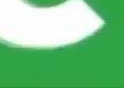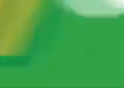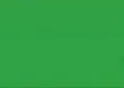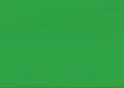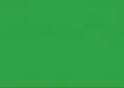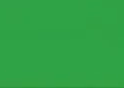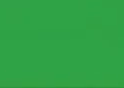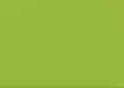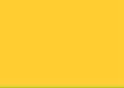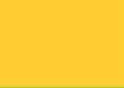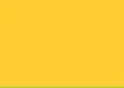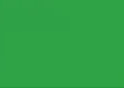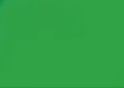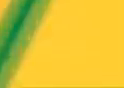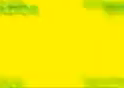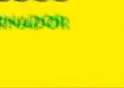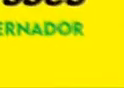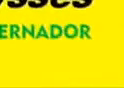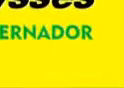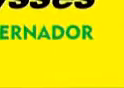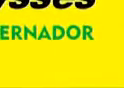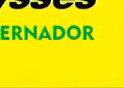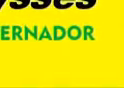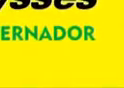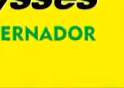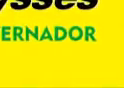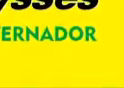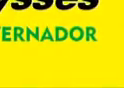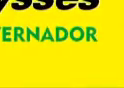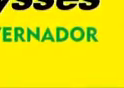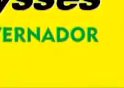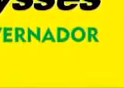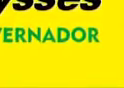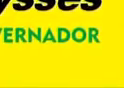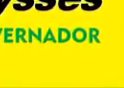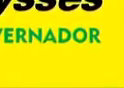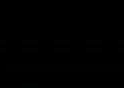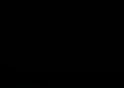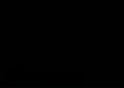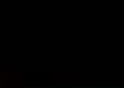7, dia 7, dia 7.